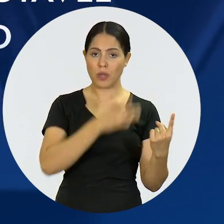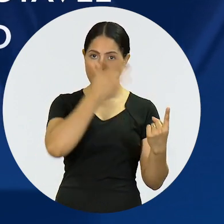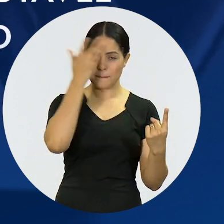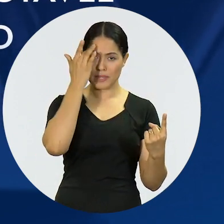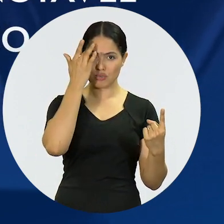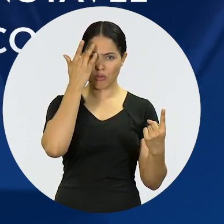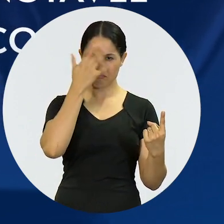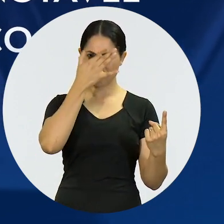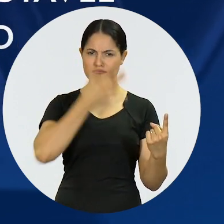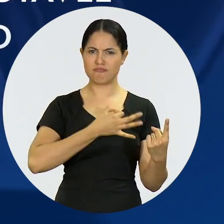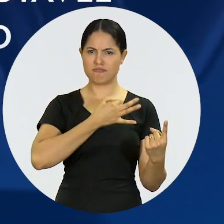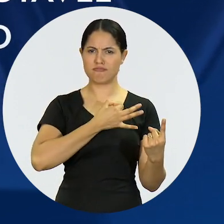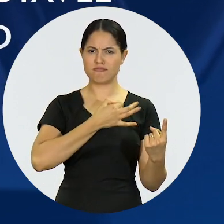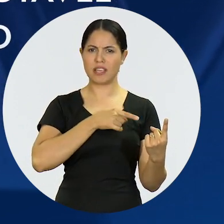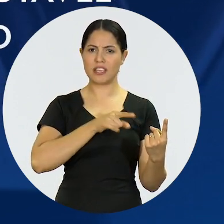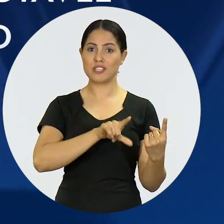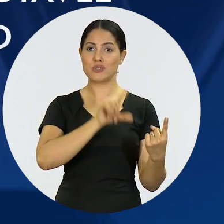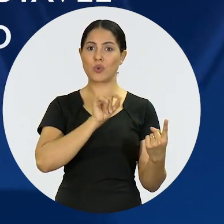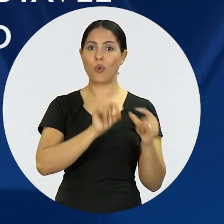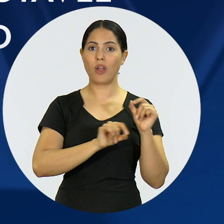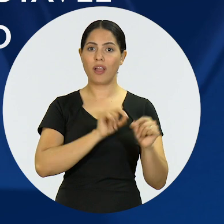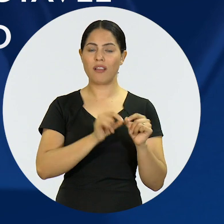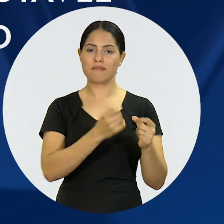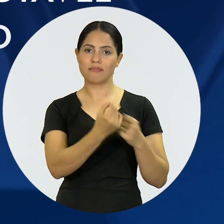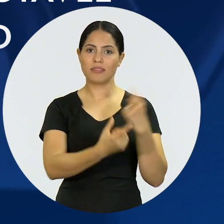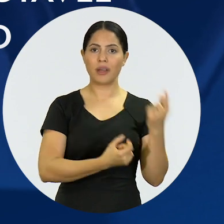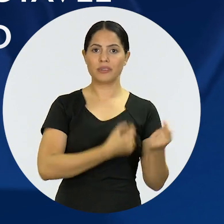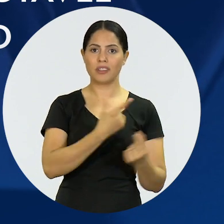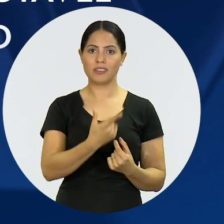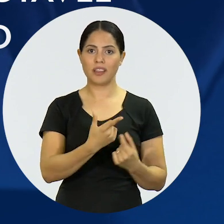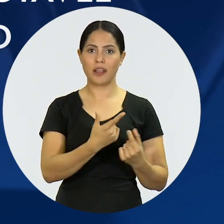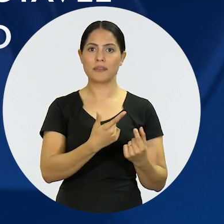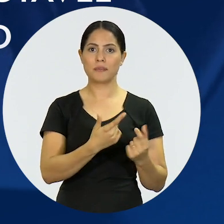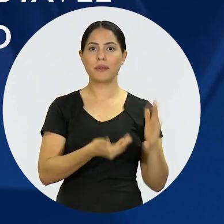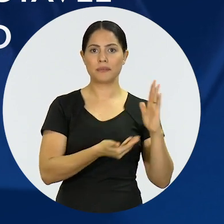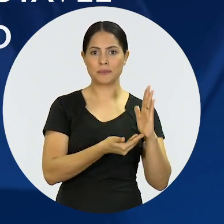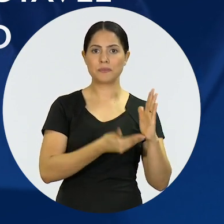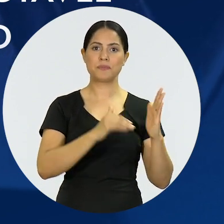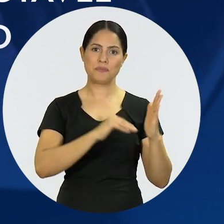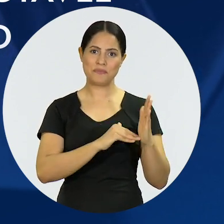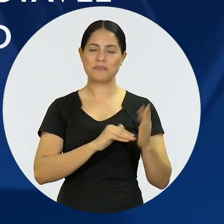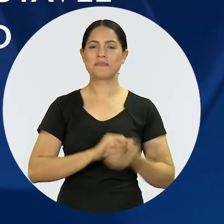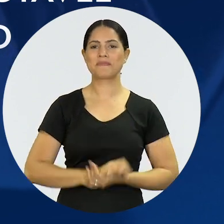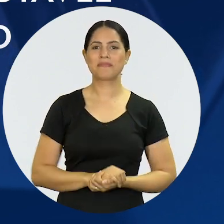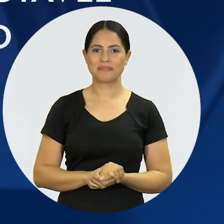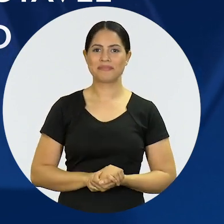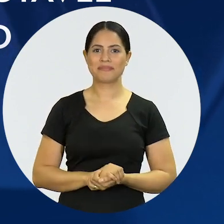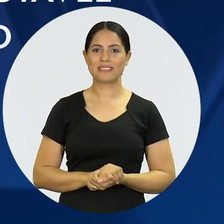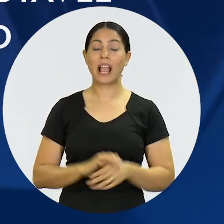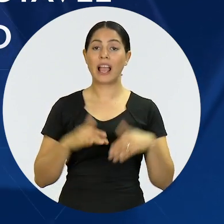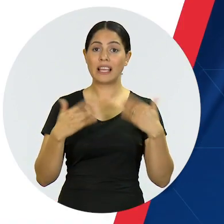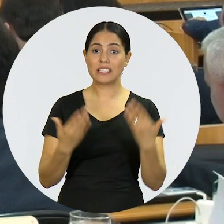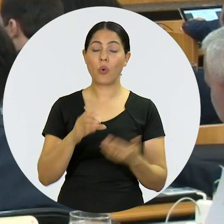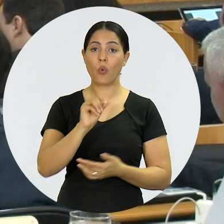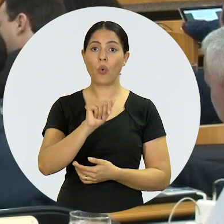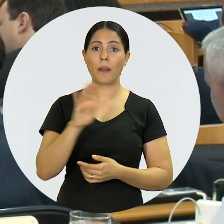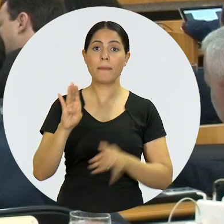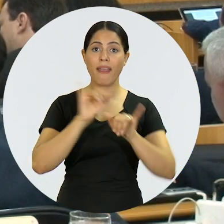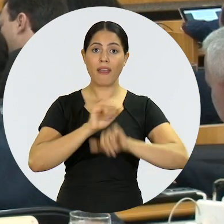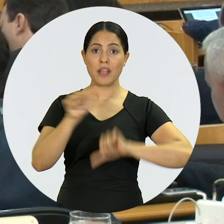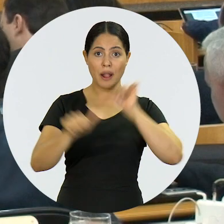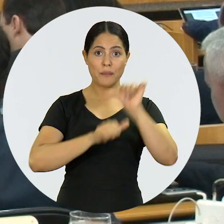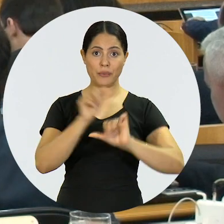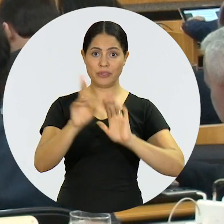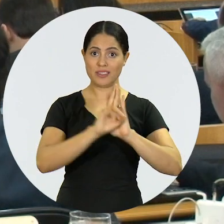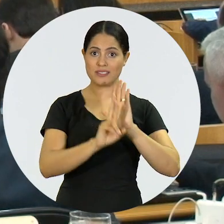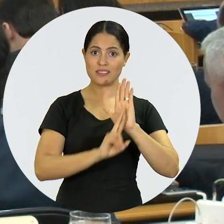cidadão de notável saber jurídico e de reputação ilibada, escolhido de forma alternada pela Câmara dos Deputados e pelo Senado. Para a